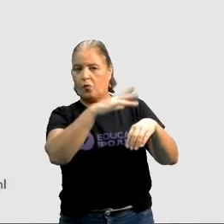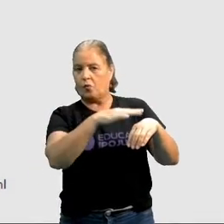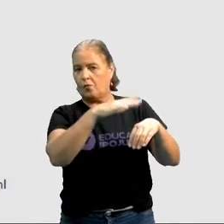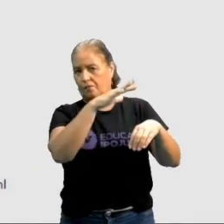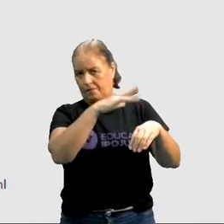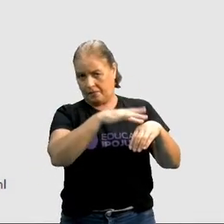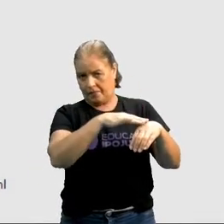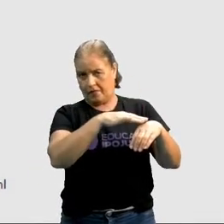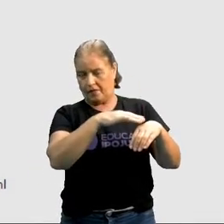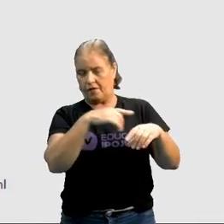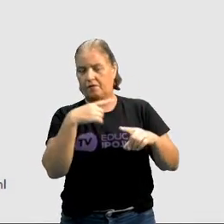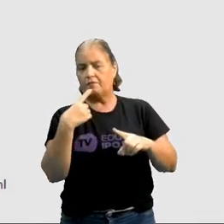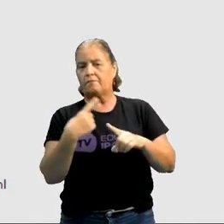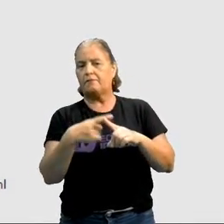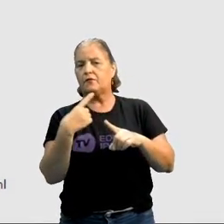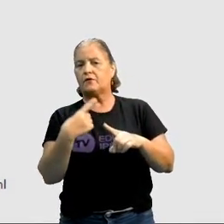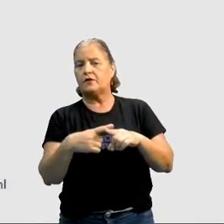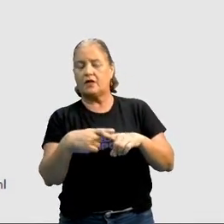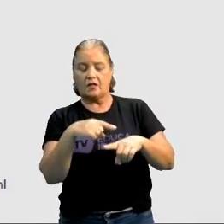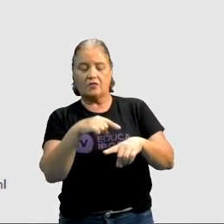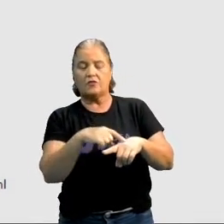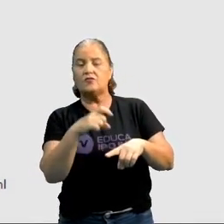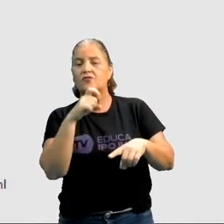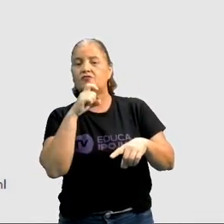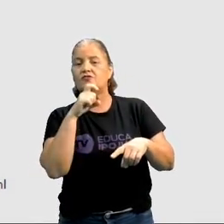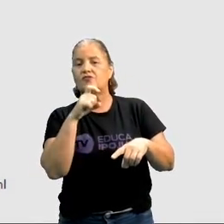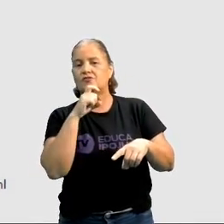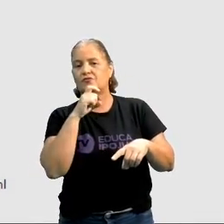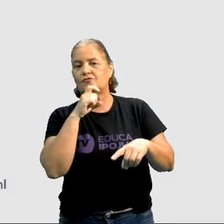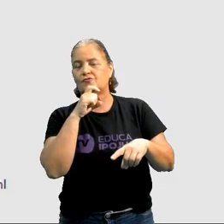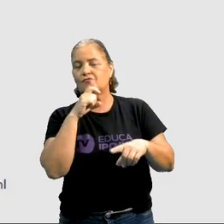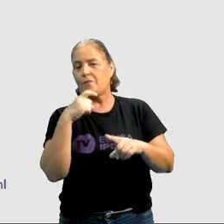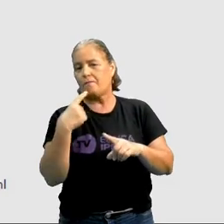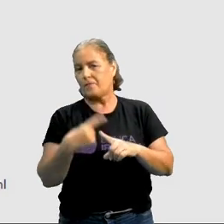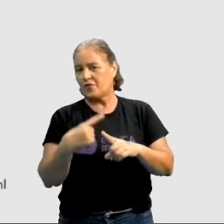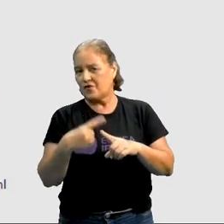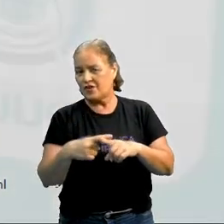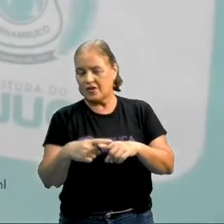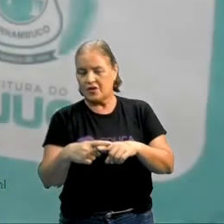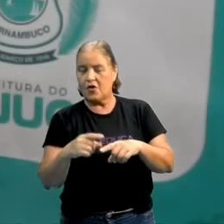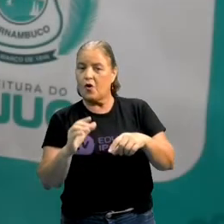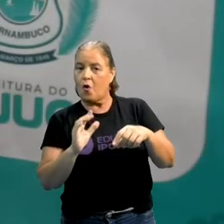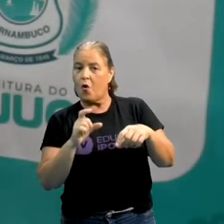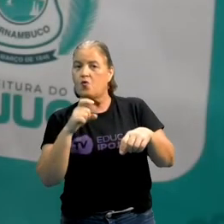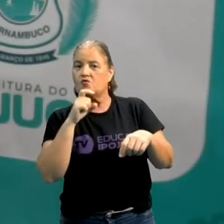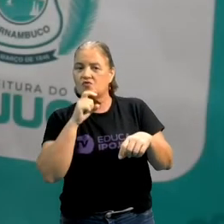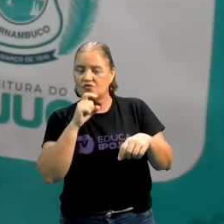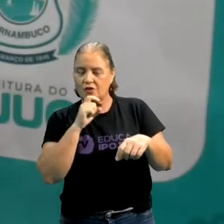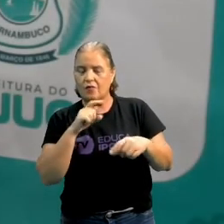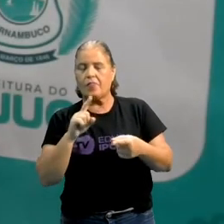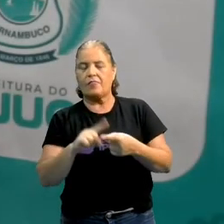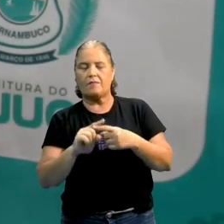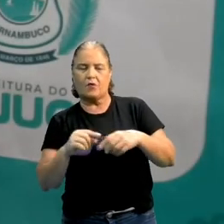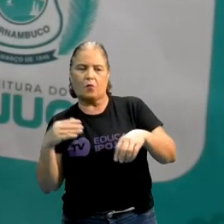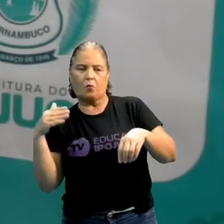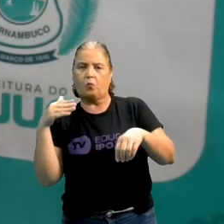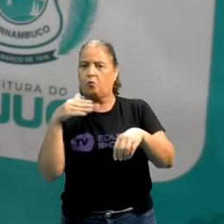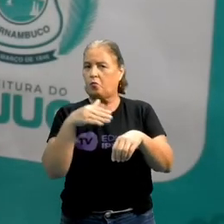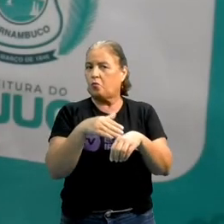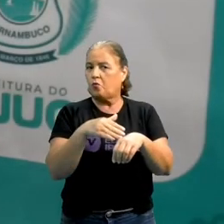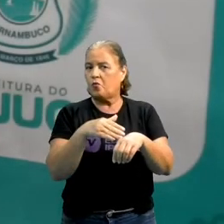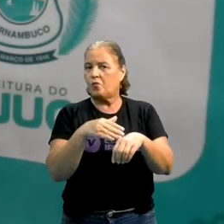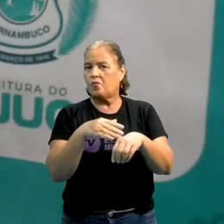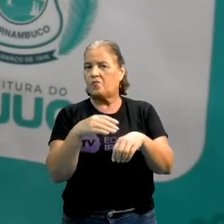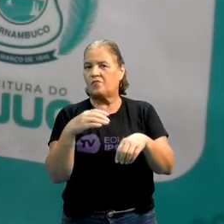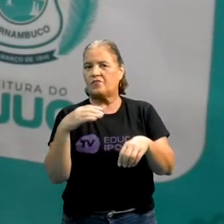Por quê? Porque o gelo, ele é um isolante térmico. Depois que a gente fecha ele, ele nem deixa o frio entrar